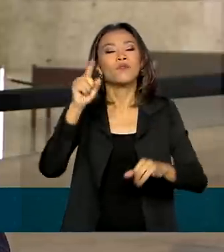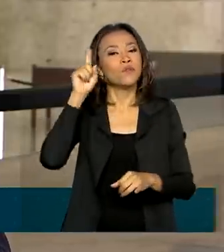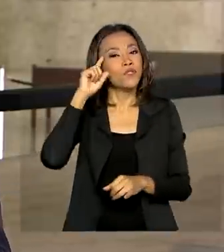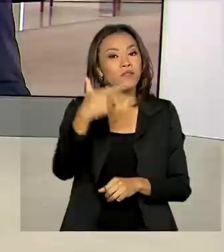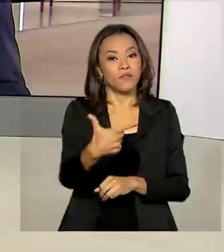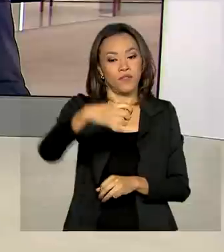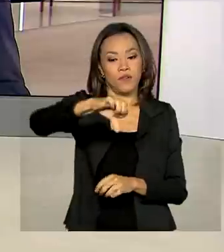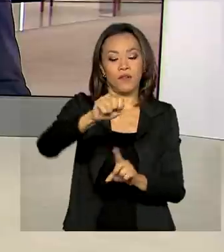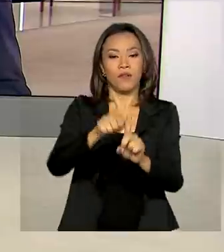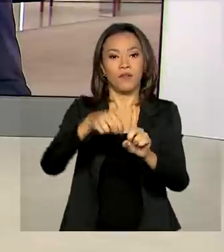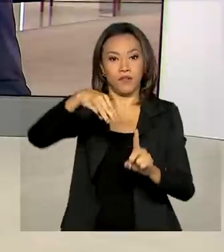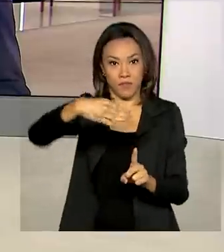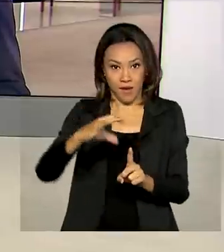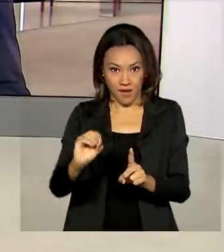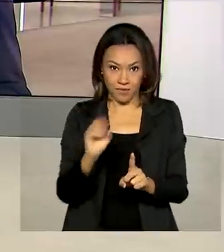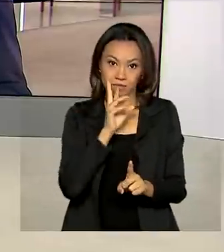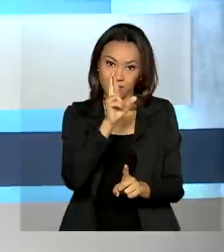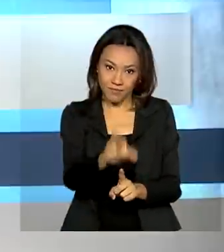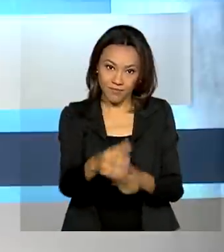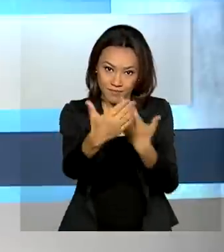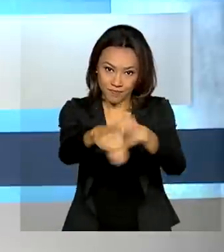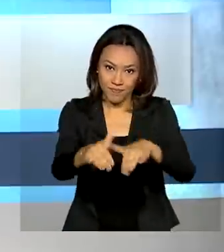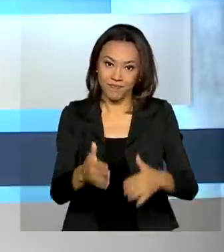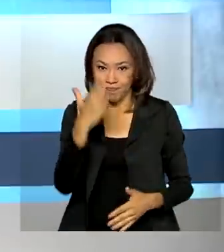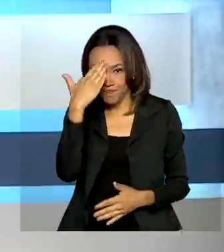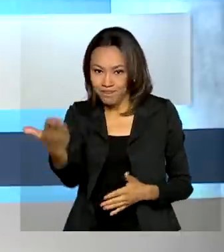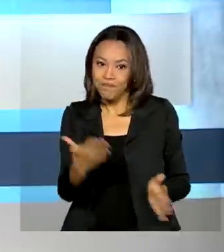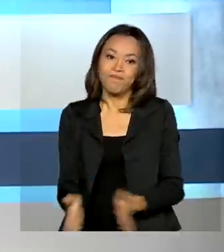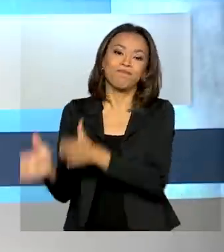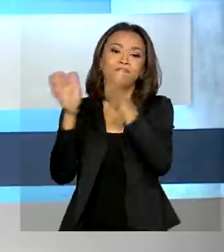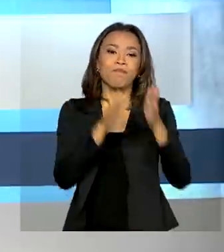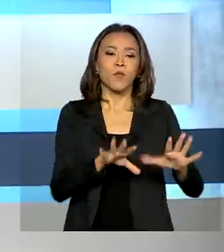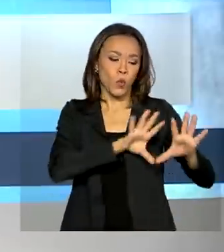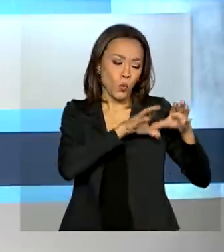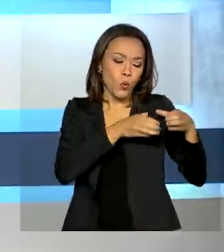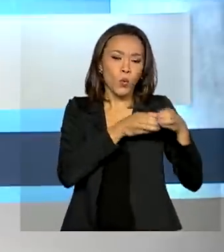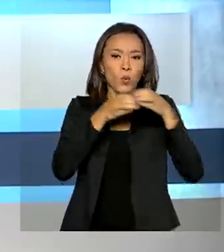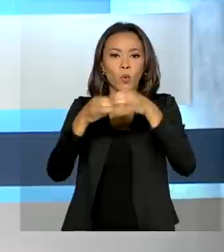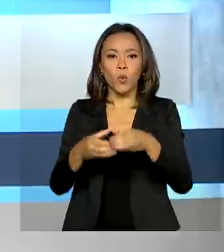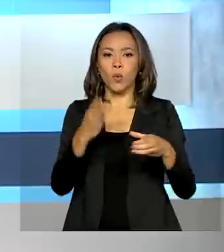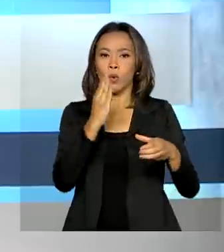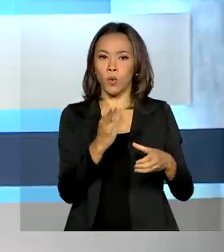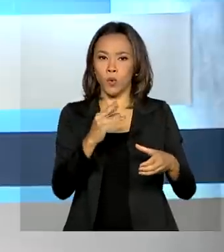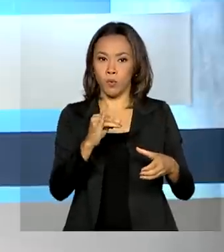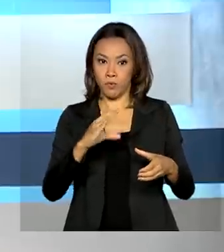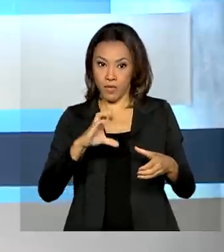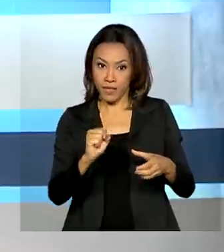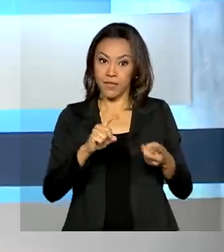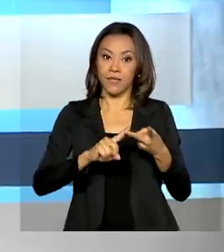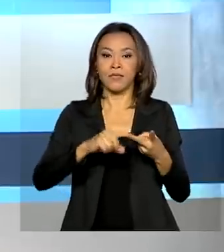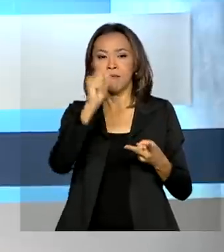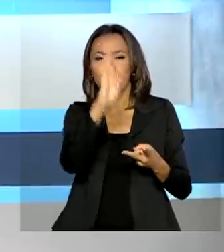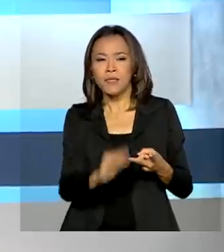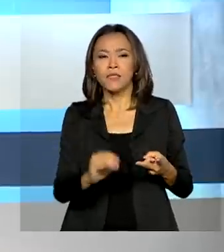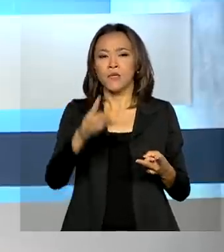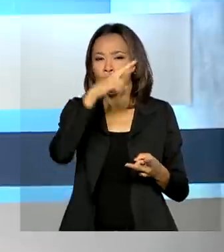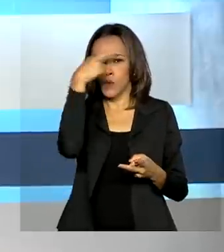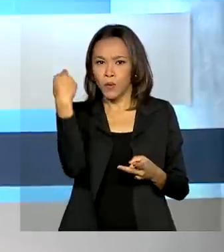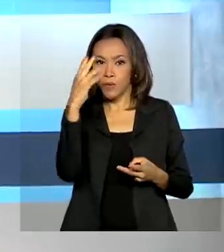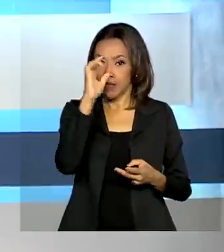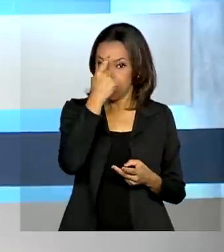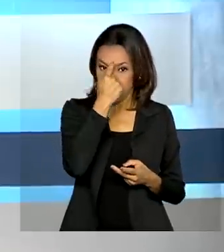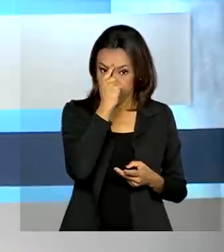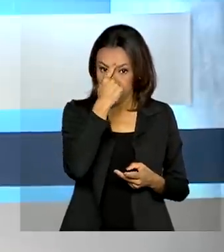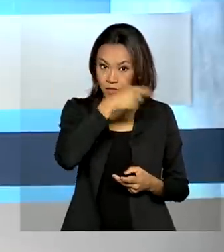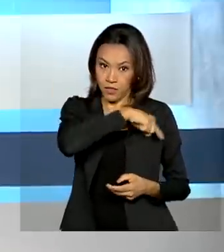com você. Muito obrigada, Glauco. O BRICS, grupo formado por Brasil, Rússia, Índia, China e